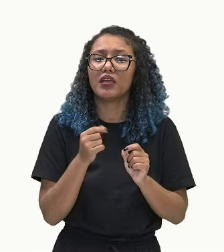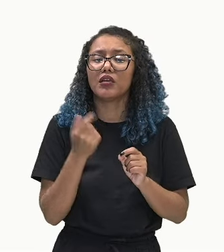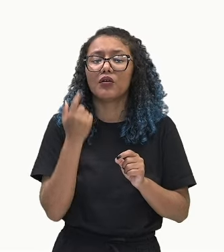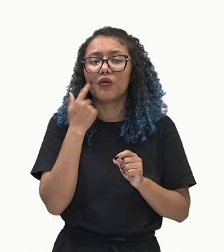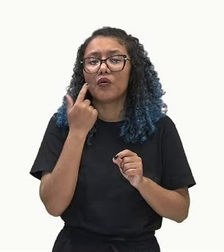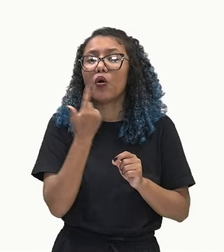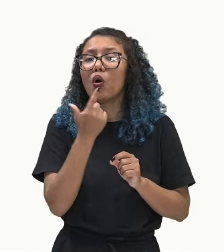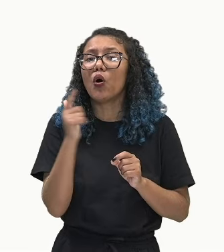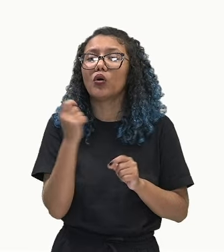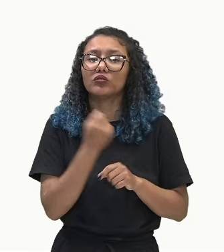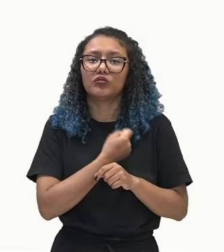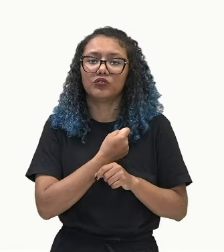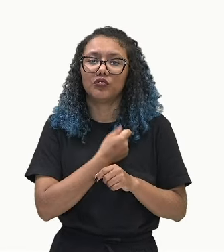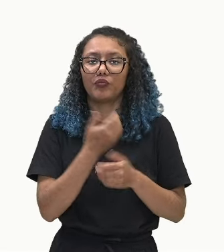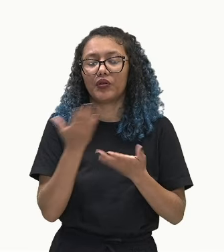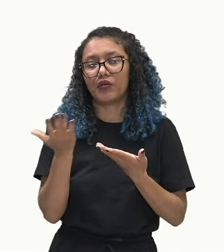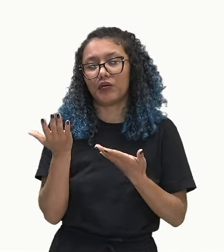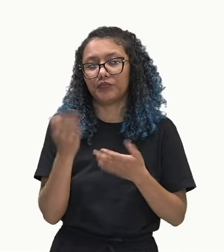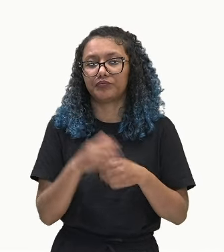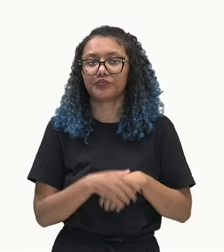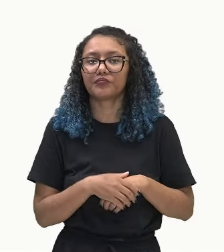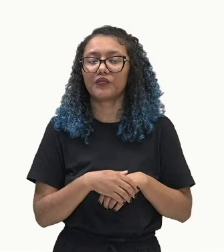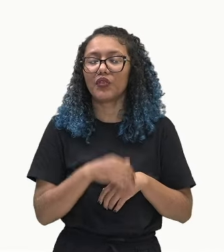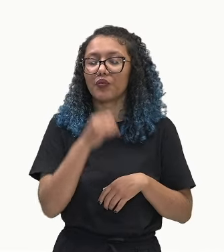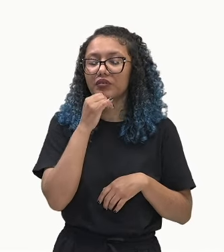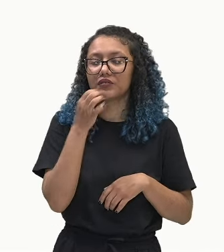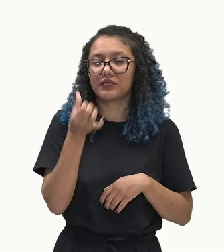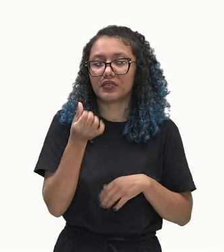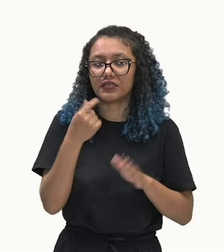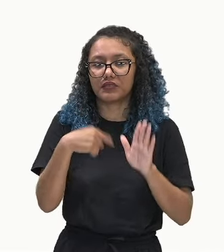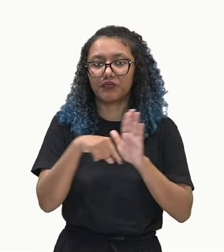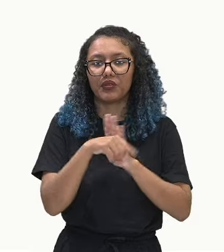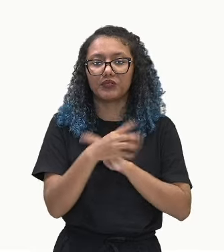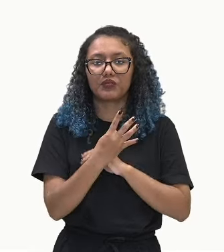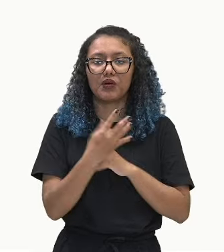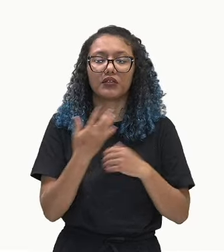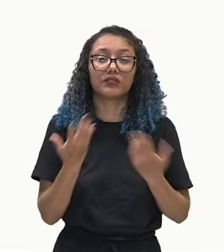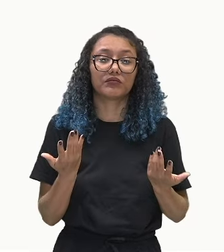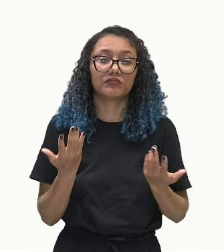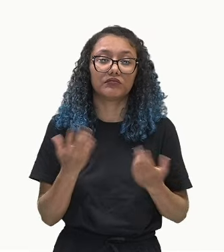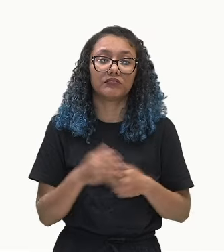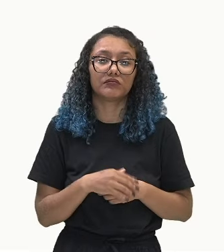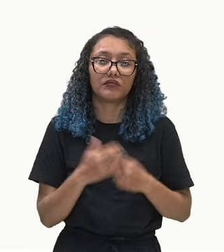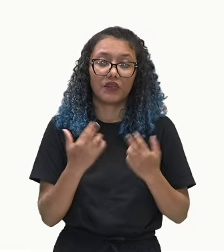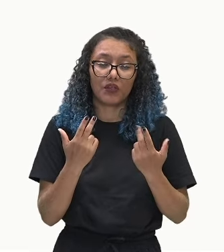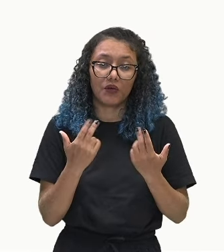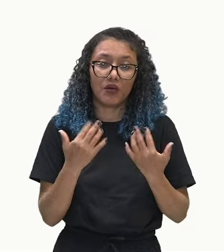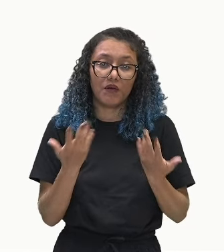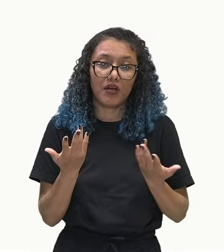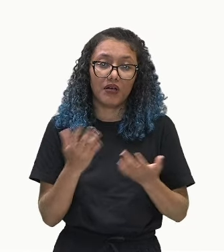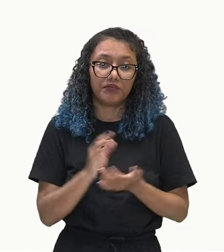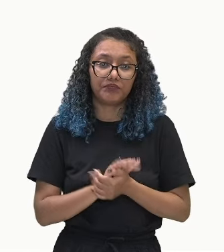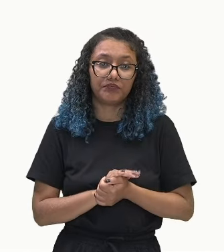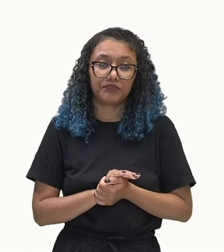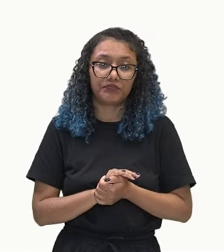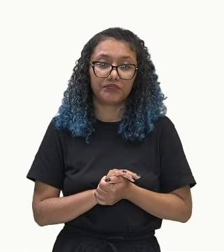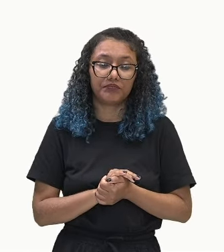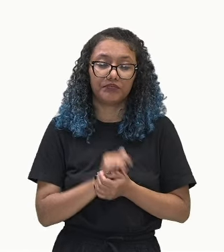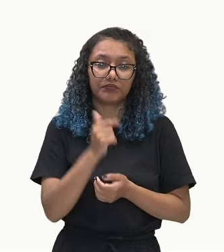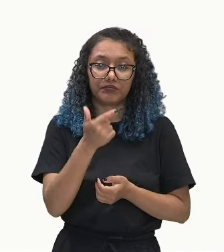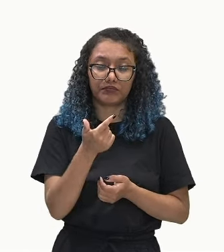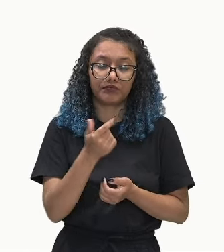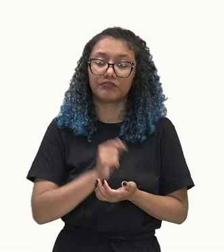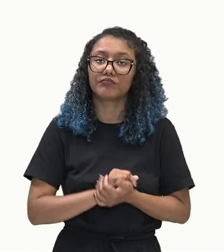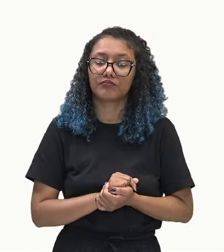termos aqui. Por exemplo, se a gente fizer 6 menos 4, a gente tem o valor da razão, não é? 6 menos 4,